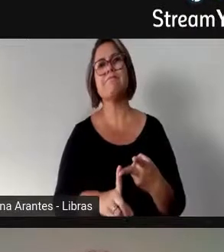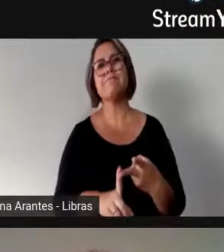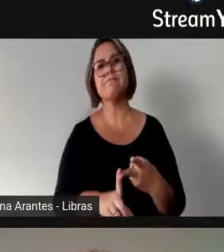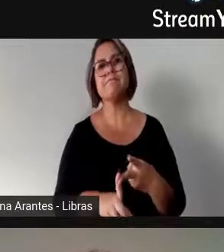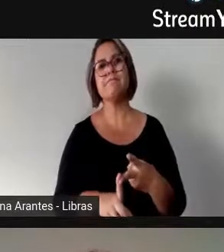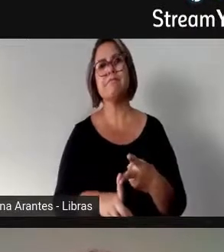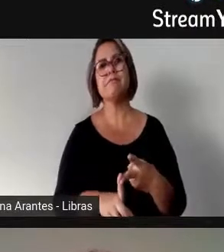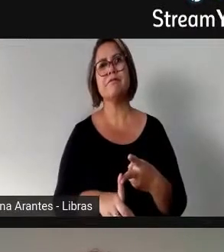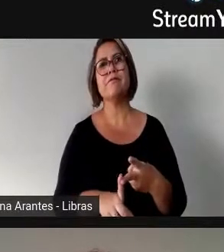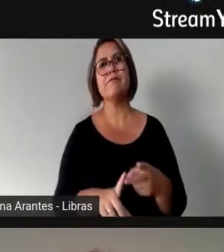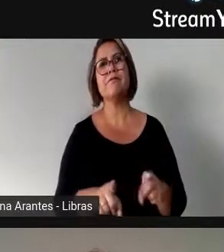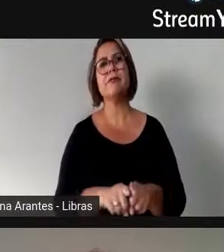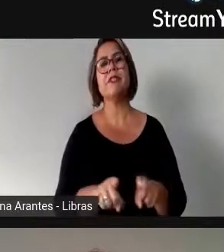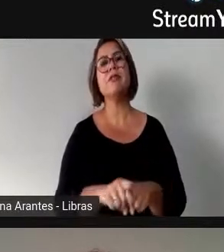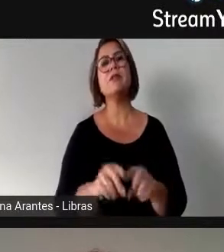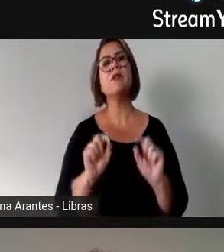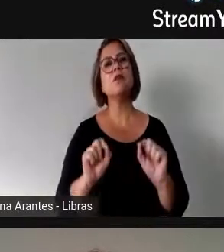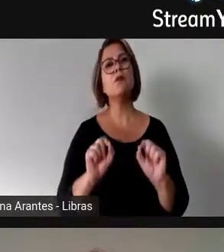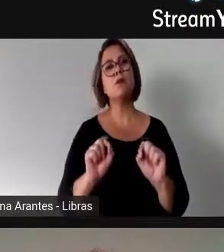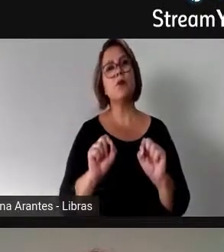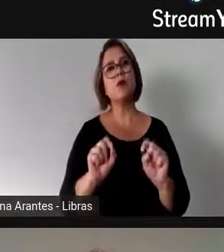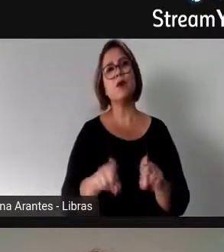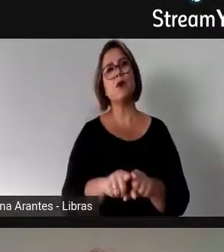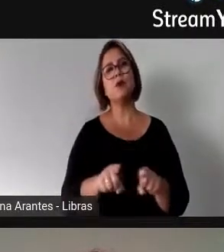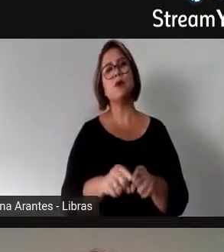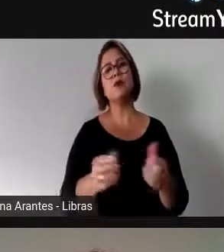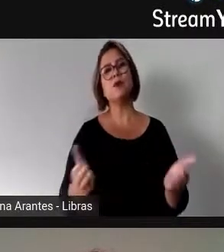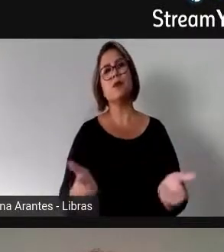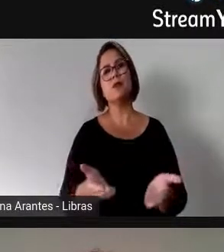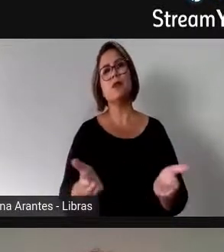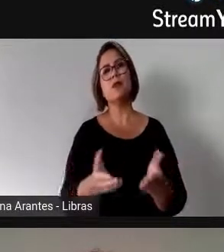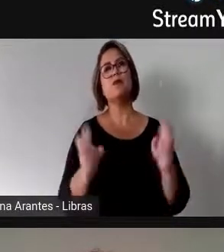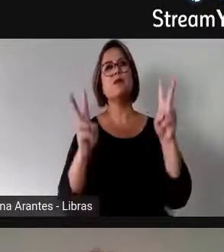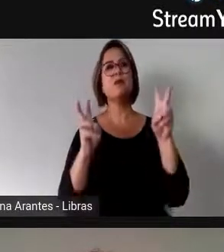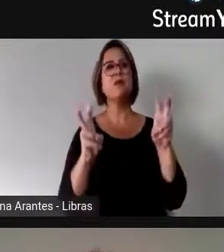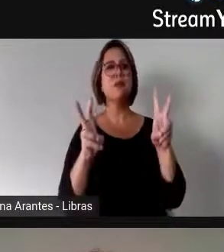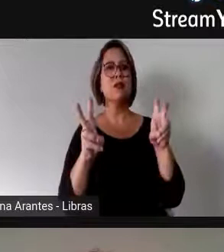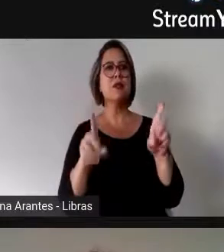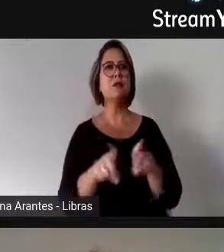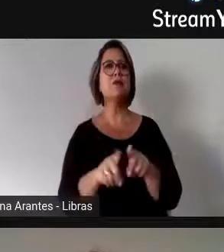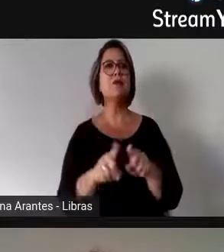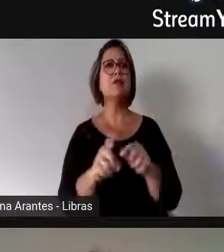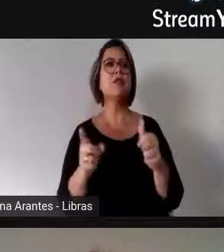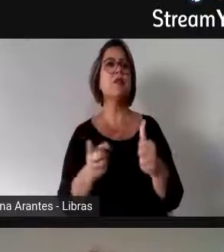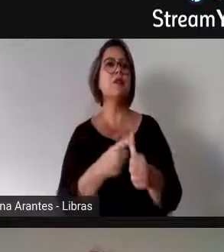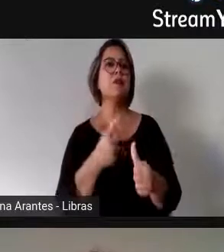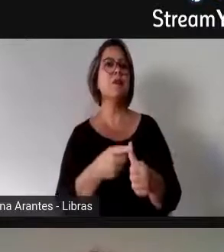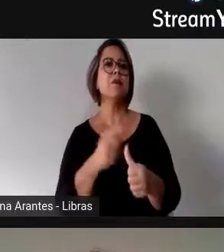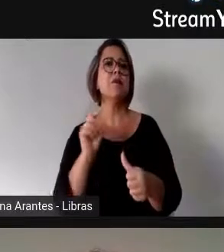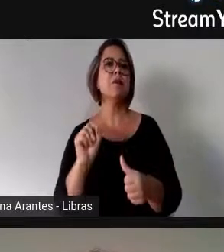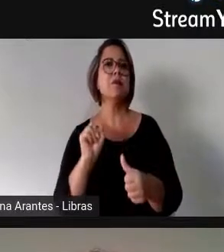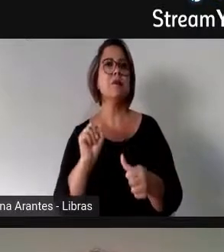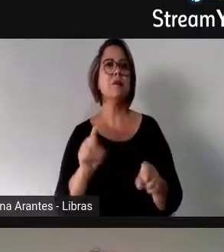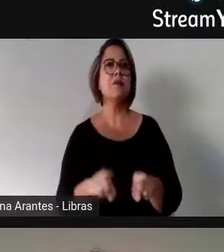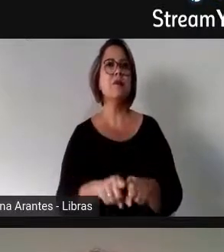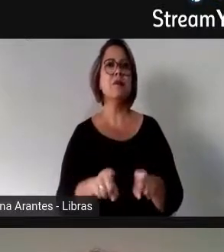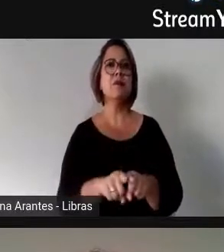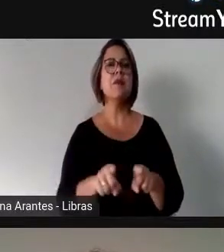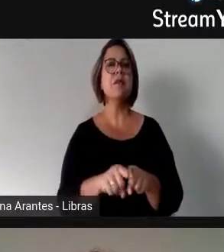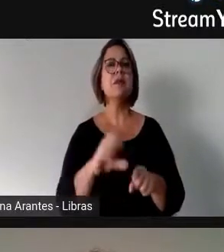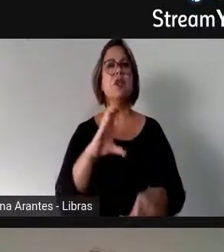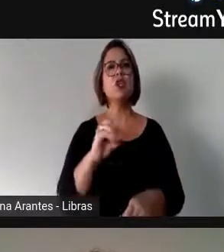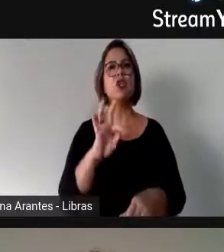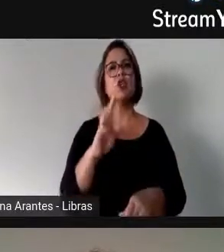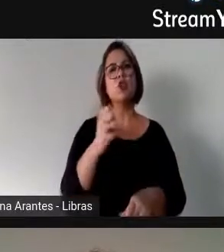De certo modo, um já abordado como possível. O primeiro é se as cotas de